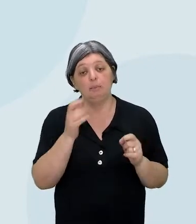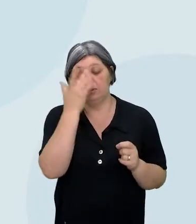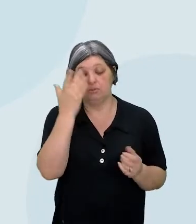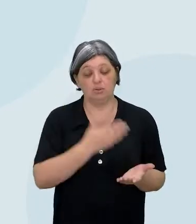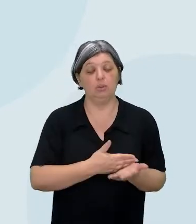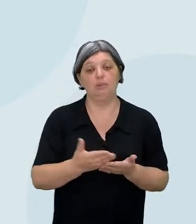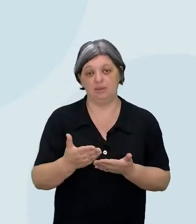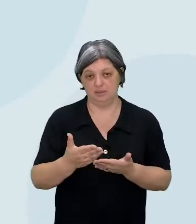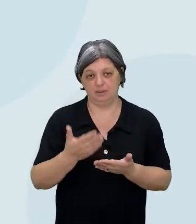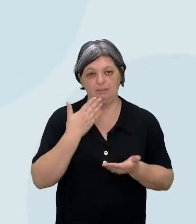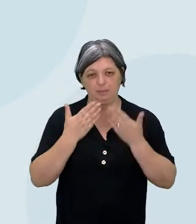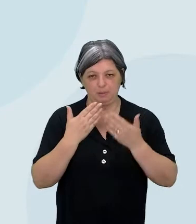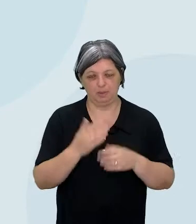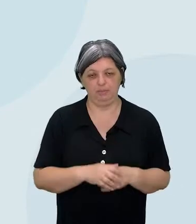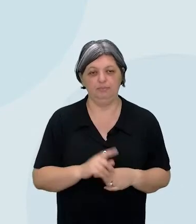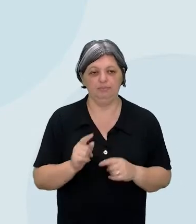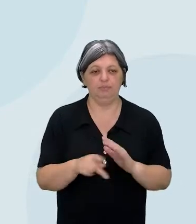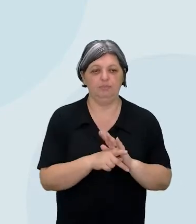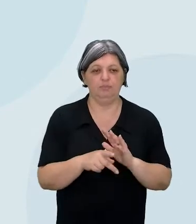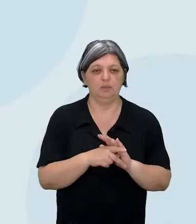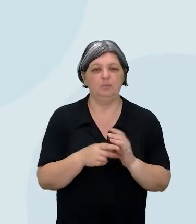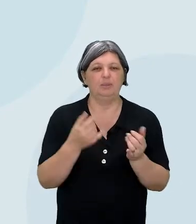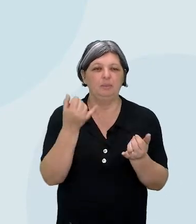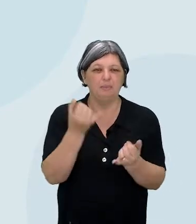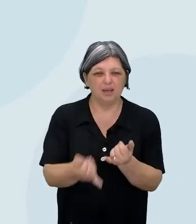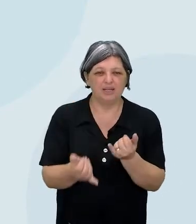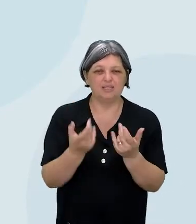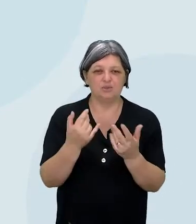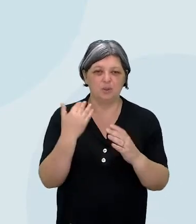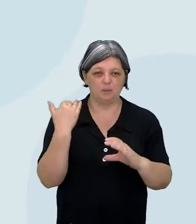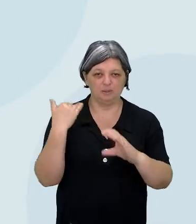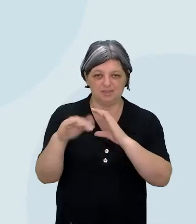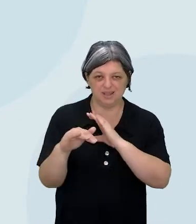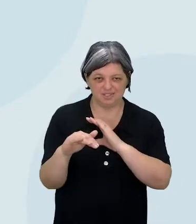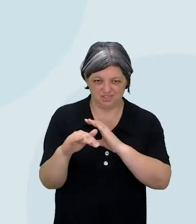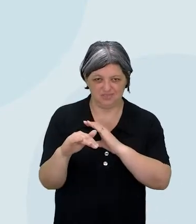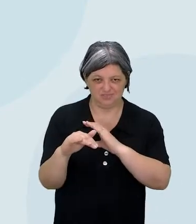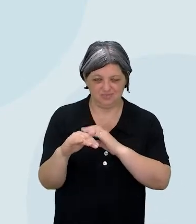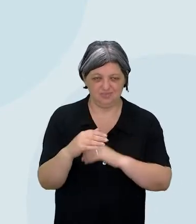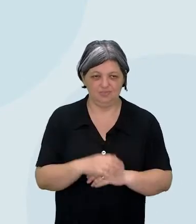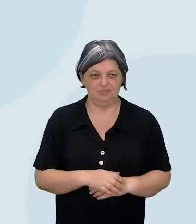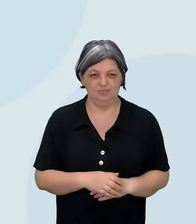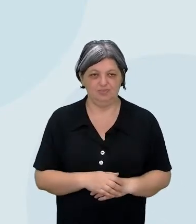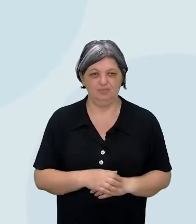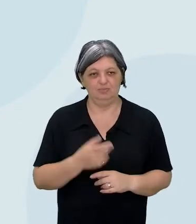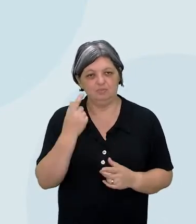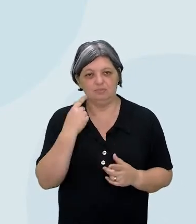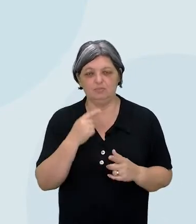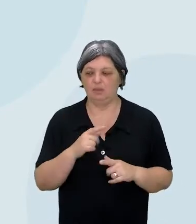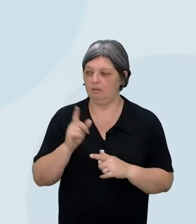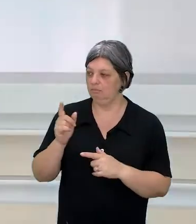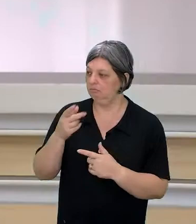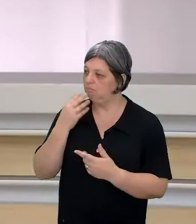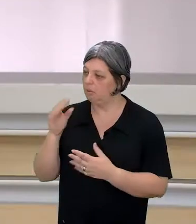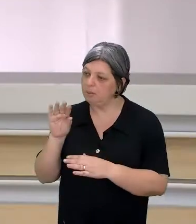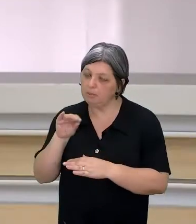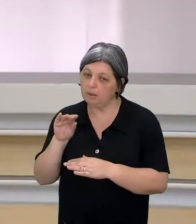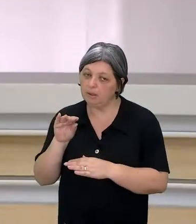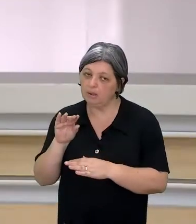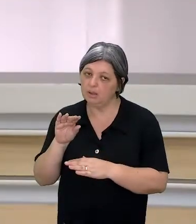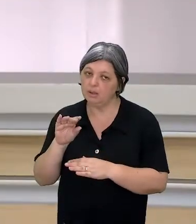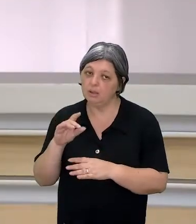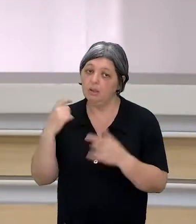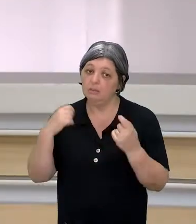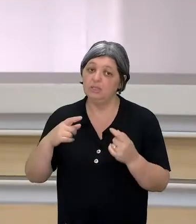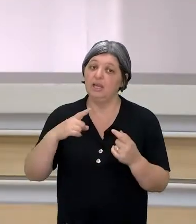Então, esse emissor, ele emite uma mensagem, e essa mensagem aí depende do que você quer dizer, e você